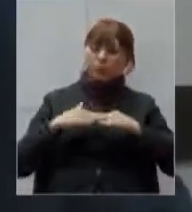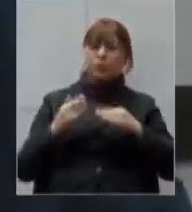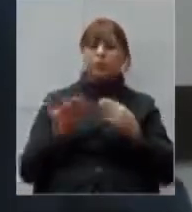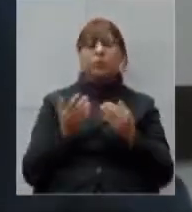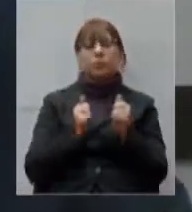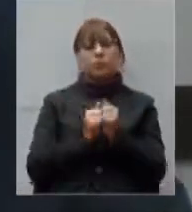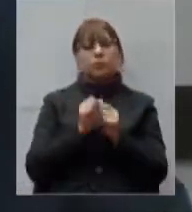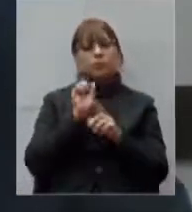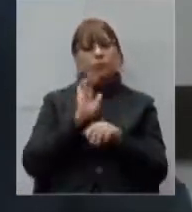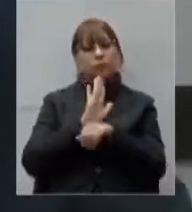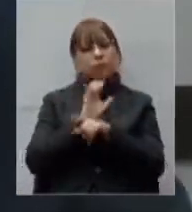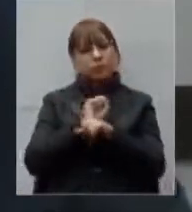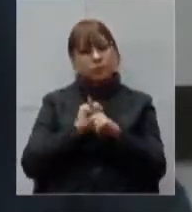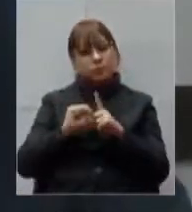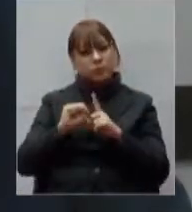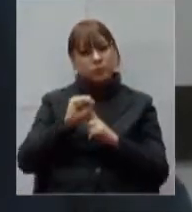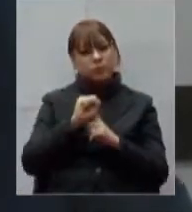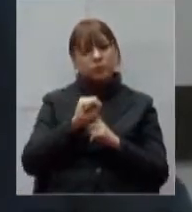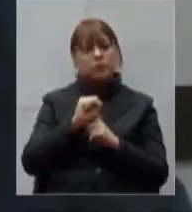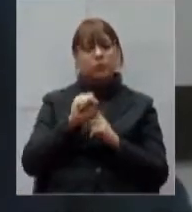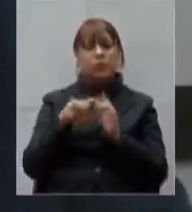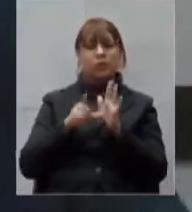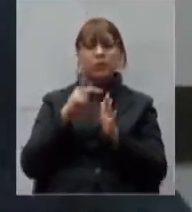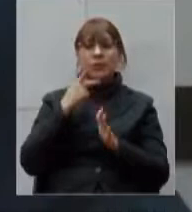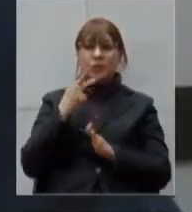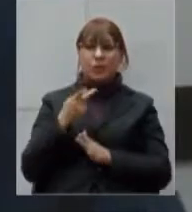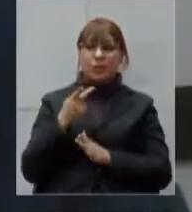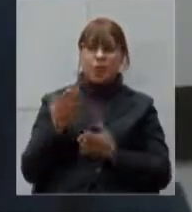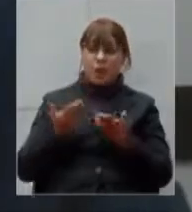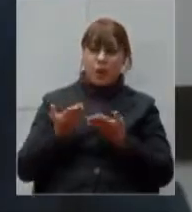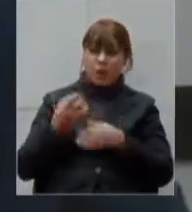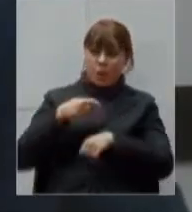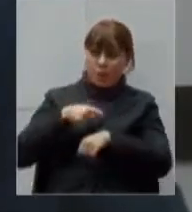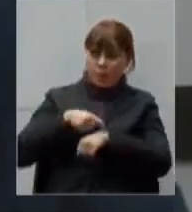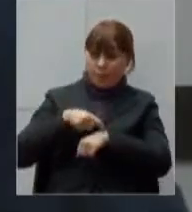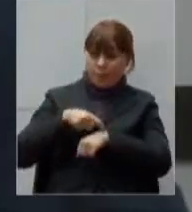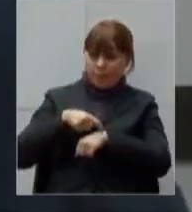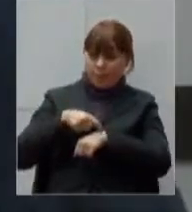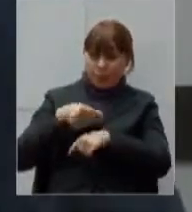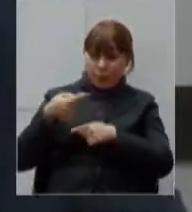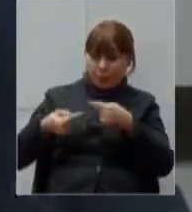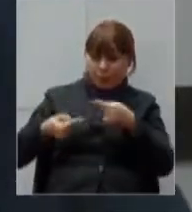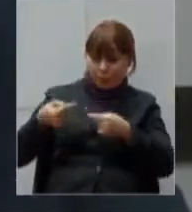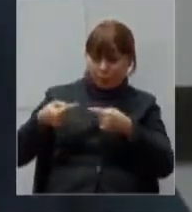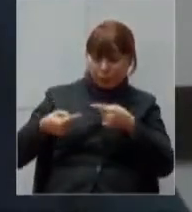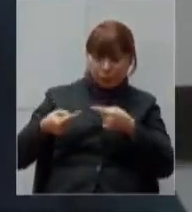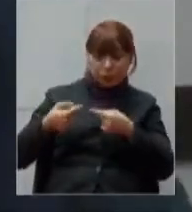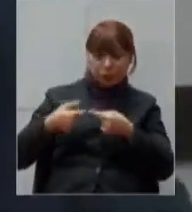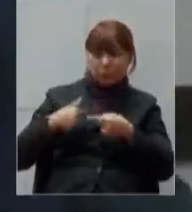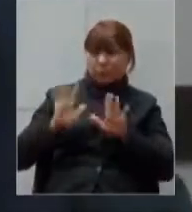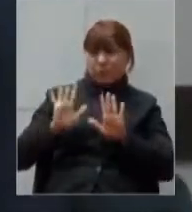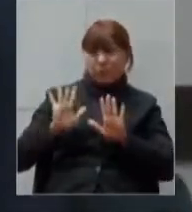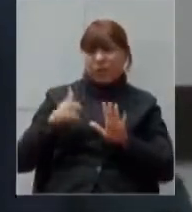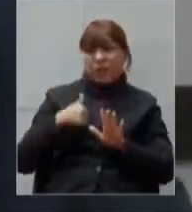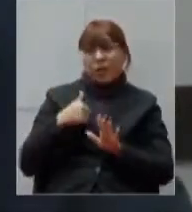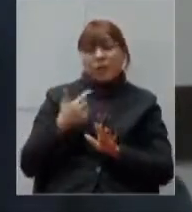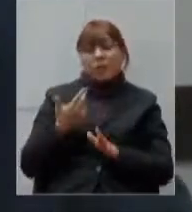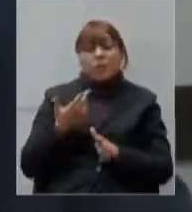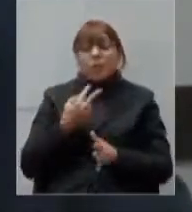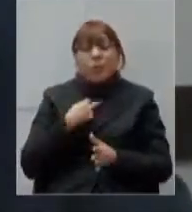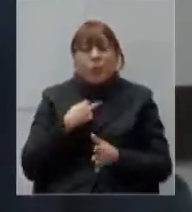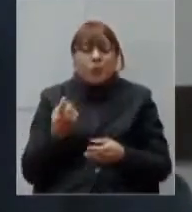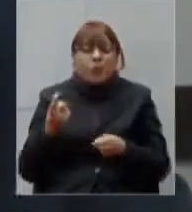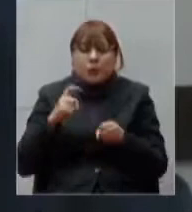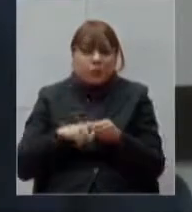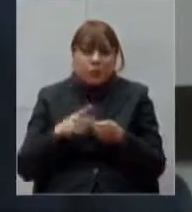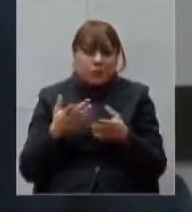você disse muito bem não é momento de fazer política aliás eu não sou candidato à reeleição mas mesmo se